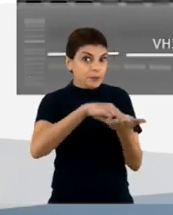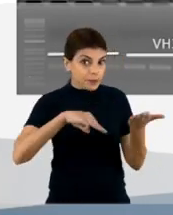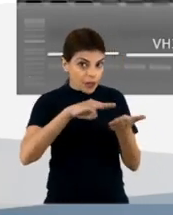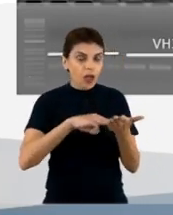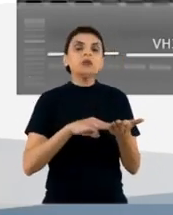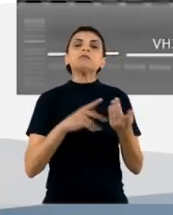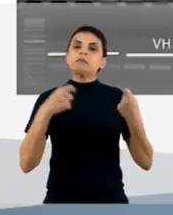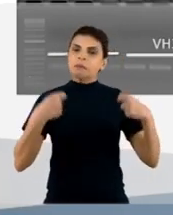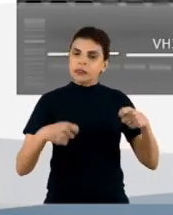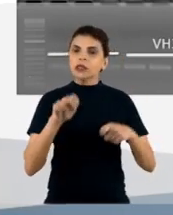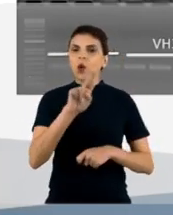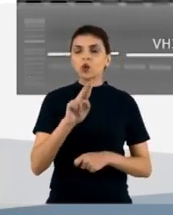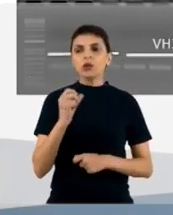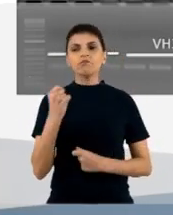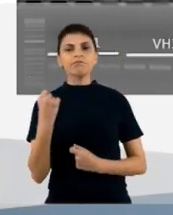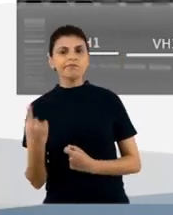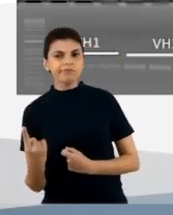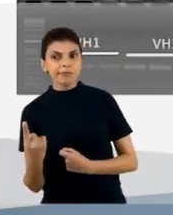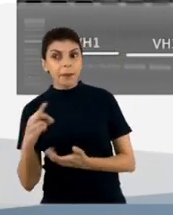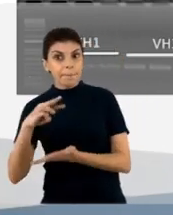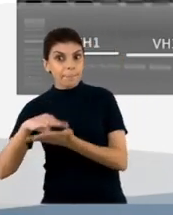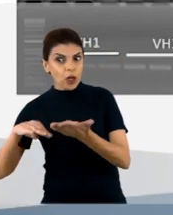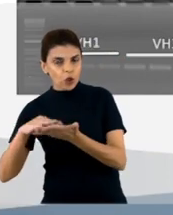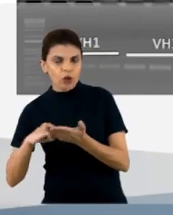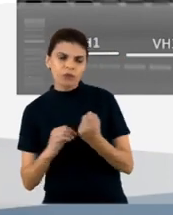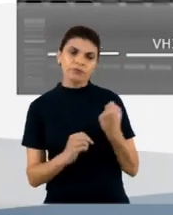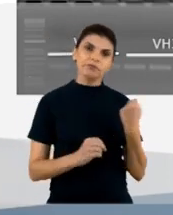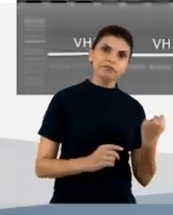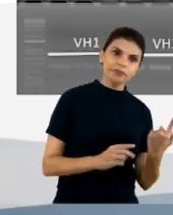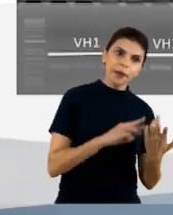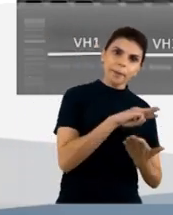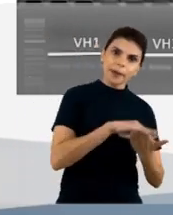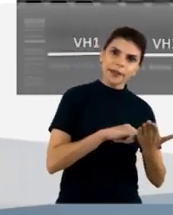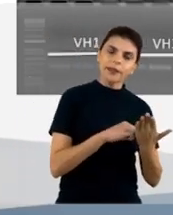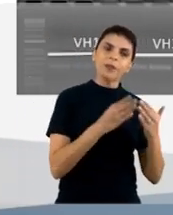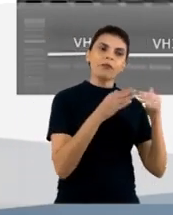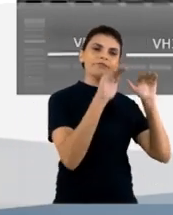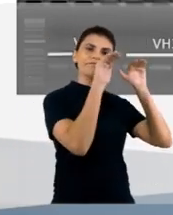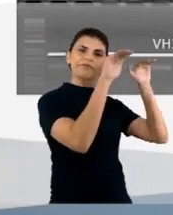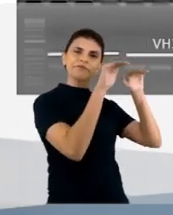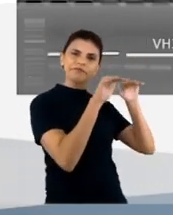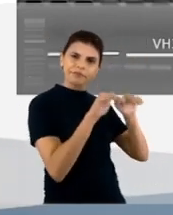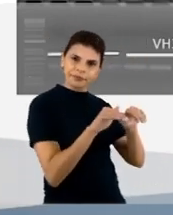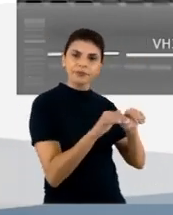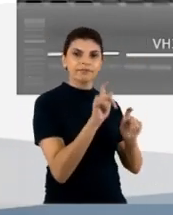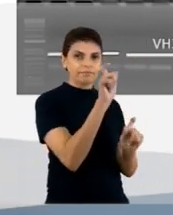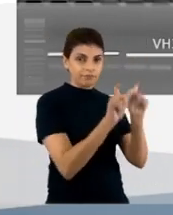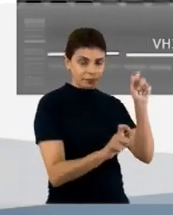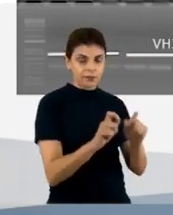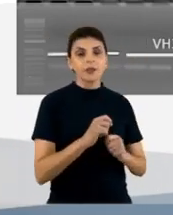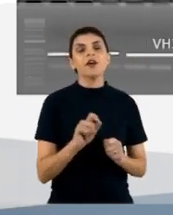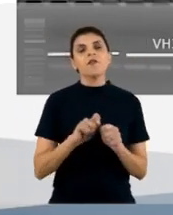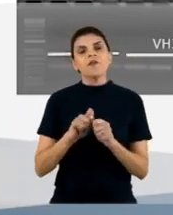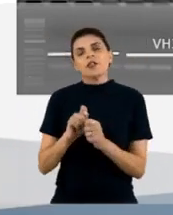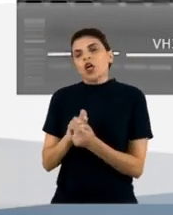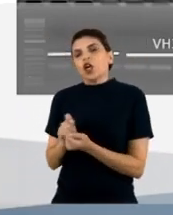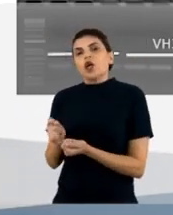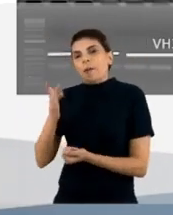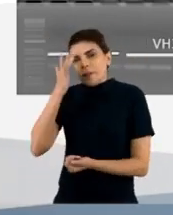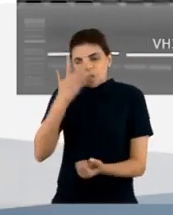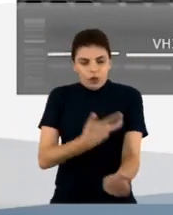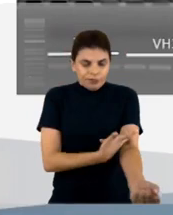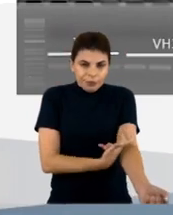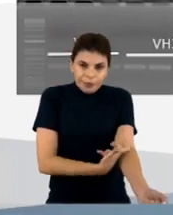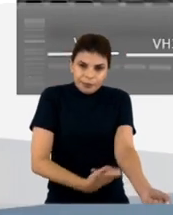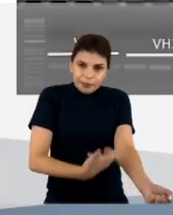que utilizar uma ou outra metodologia para a montagem da biblioteca. Então, nós realizamos a coleta do sangue